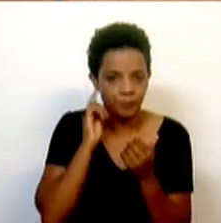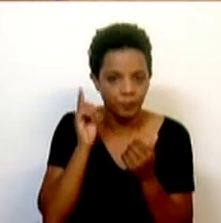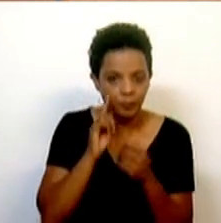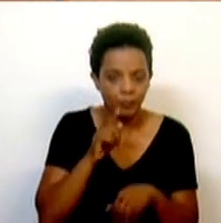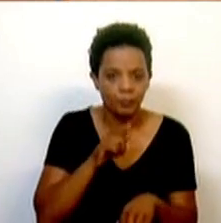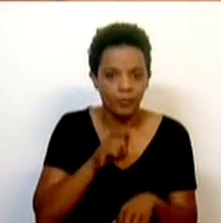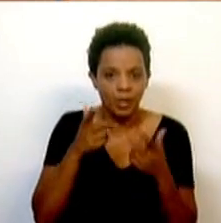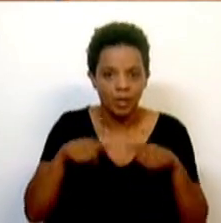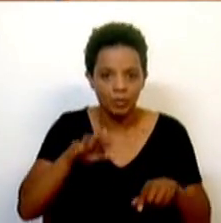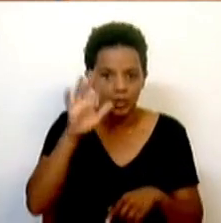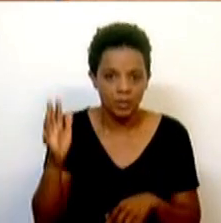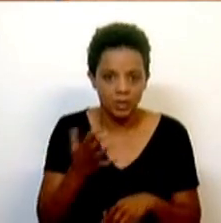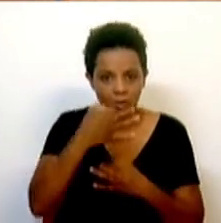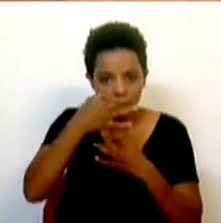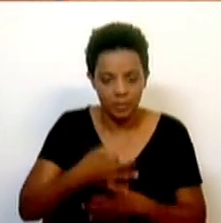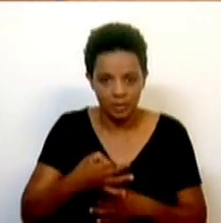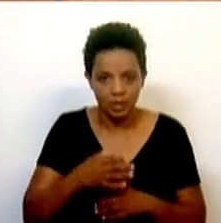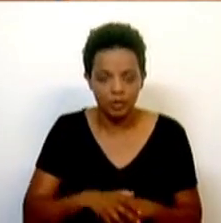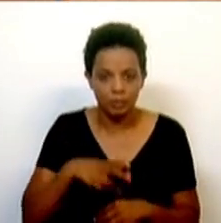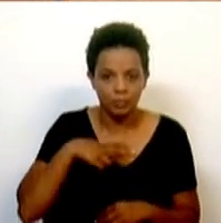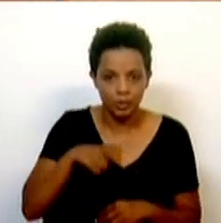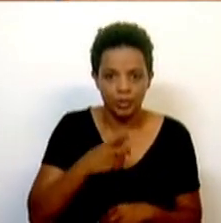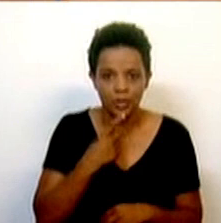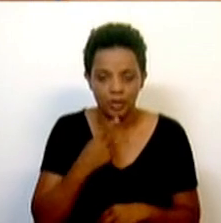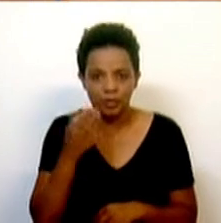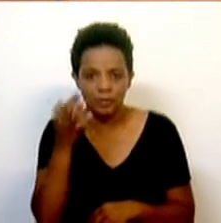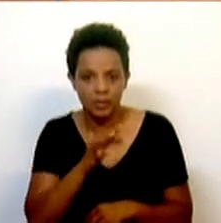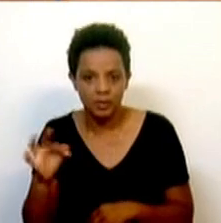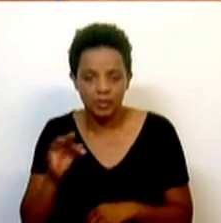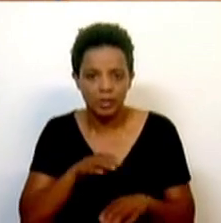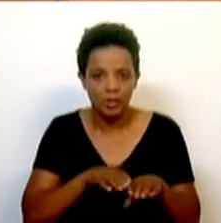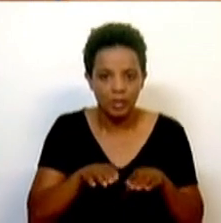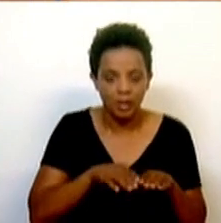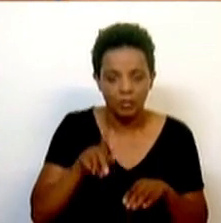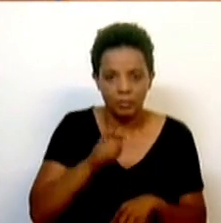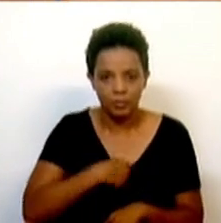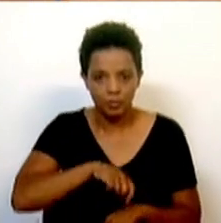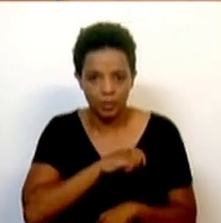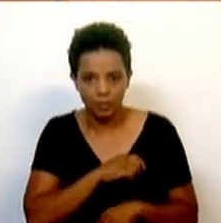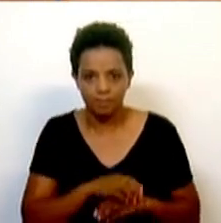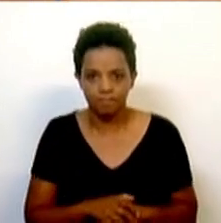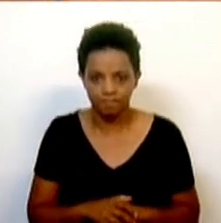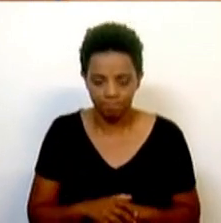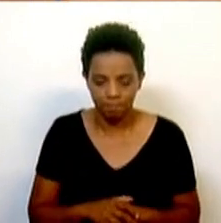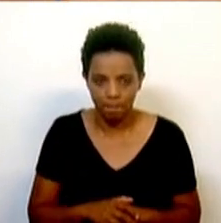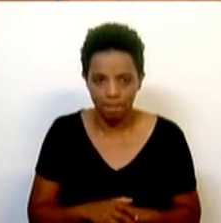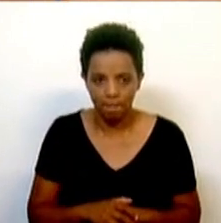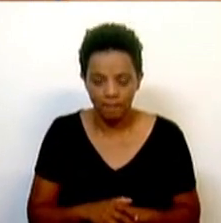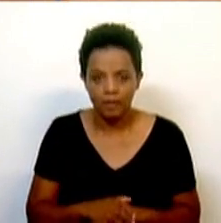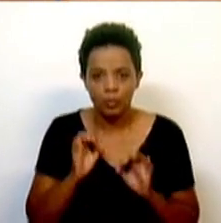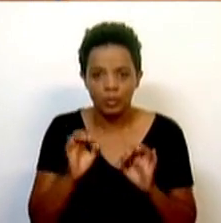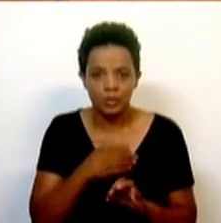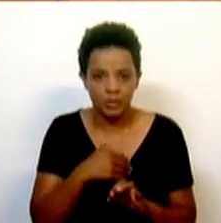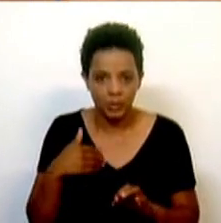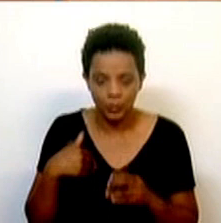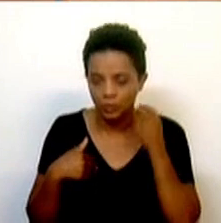nas 5 línguas oficiais da jornada, português, inglês, francês, italiano e espanhol. Parte dos cuidados